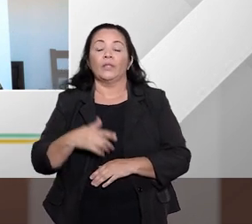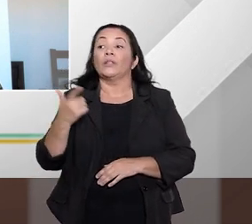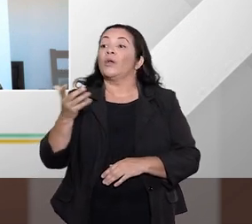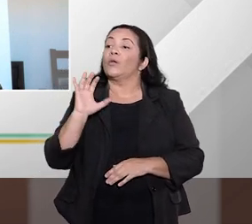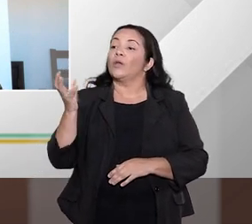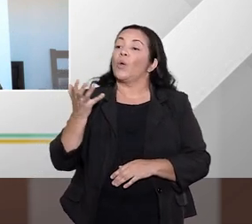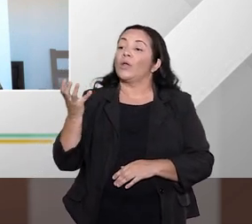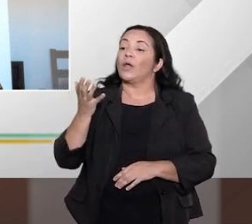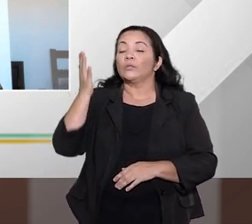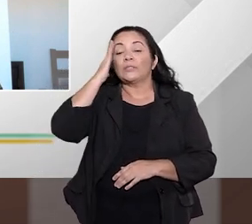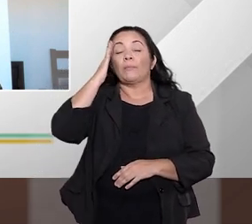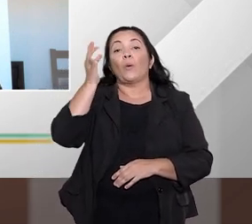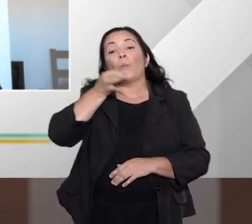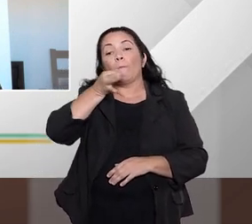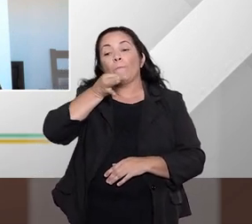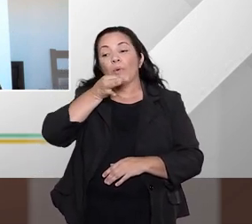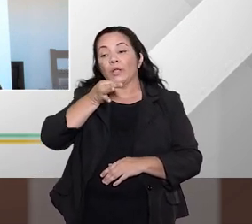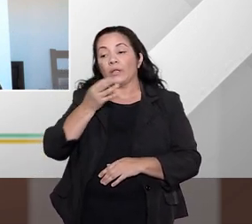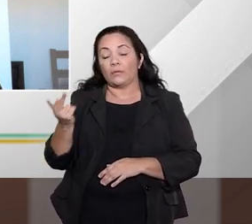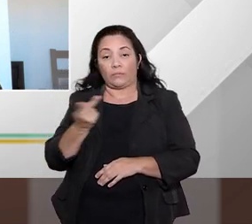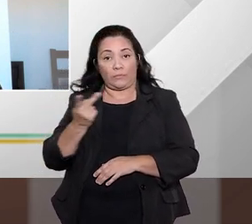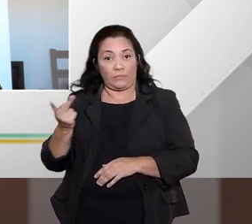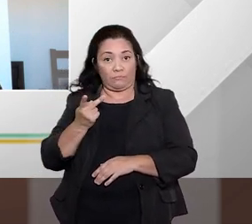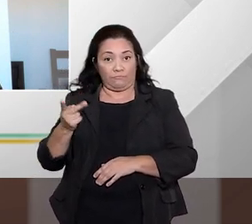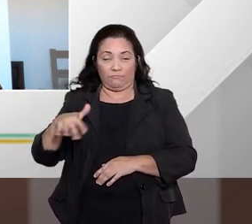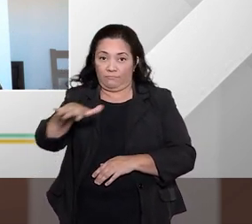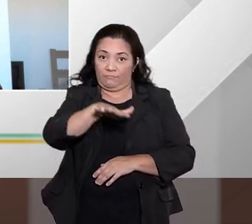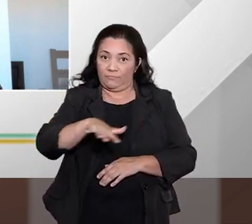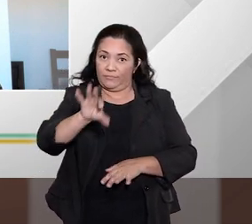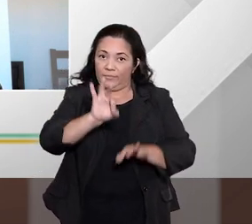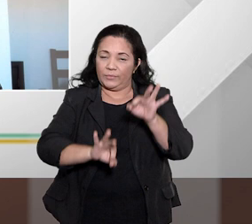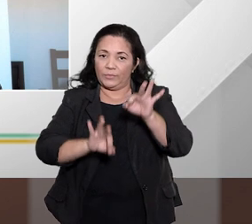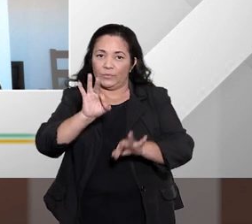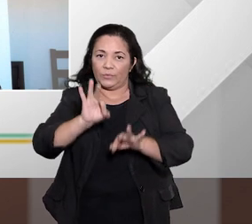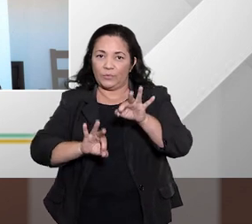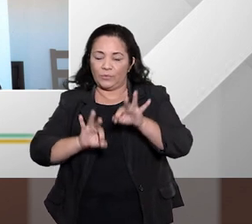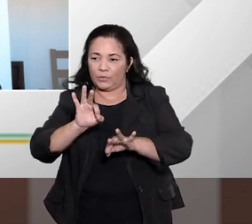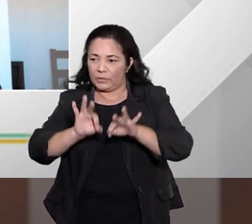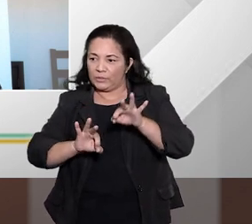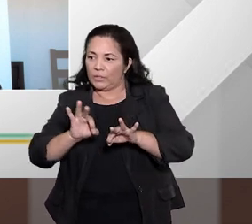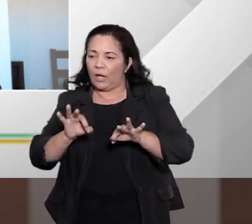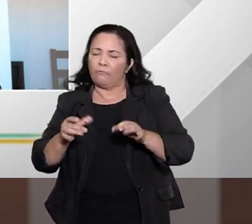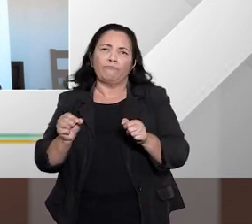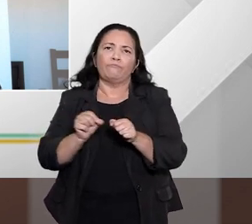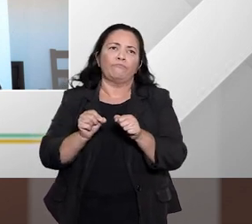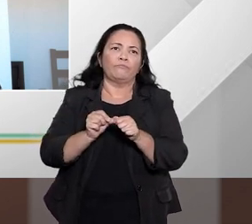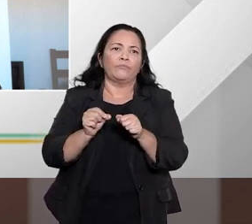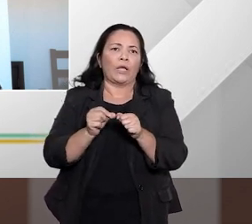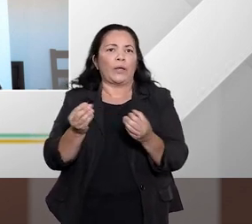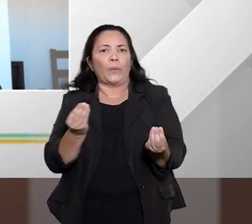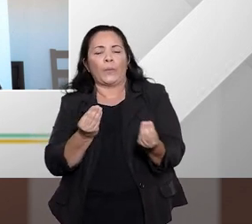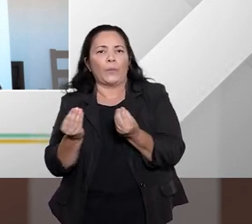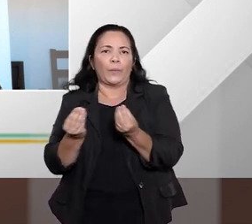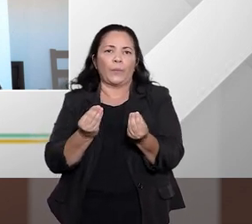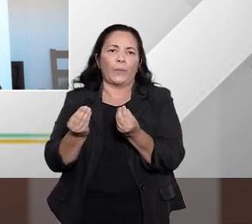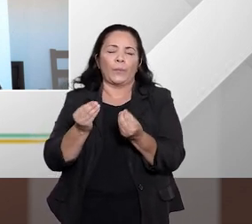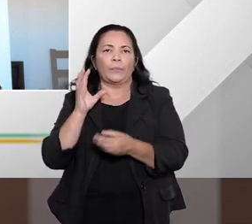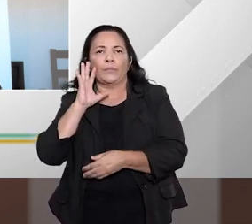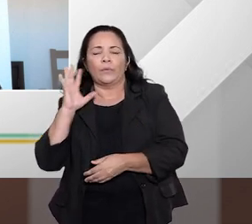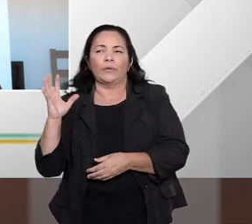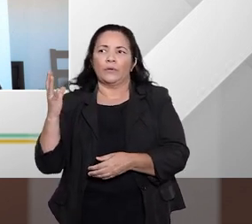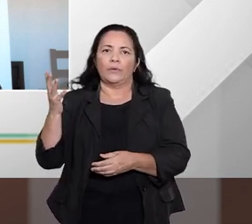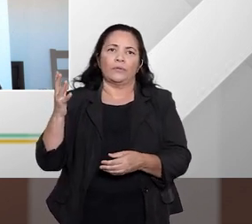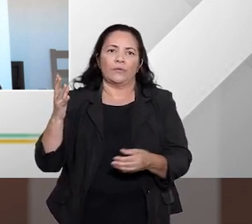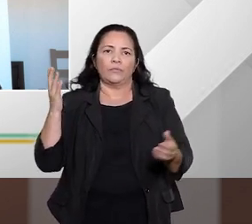ouvir a opinião dos dois como é que o judiciário vem lidando com as demandas isto é com a questão ou questões já